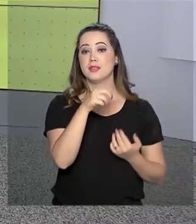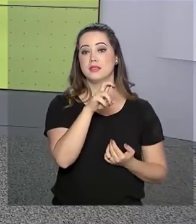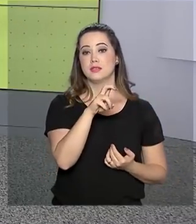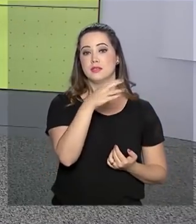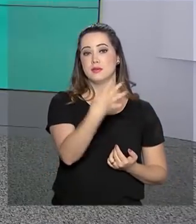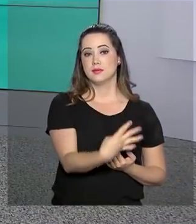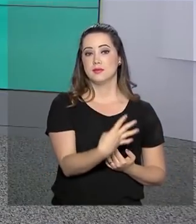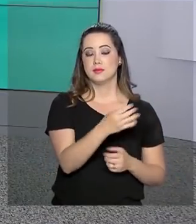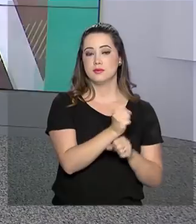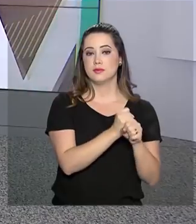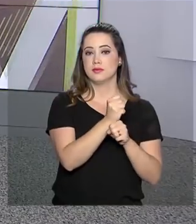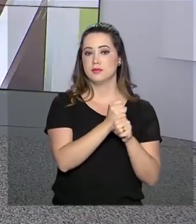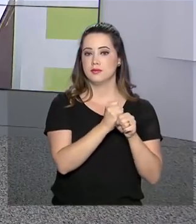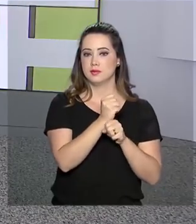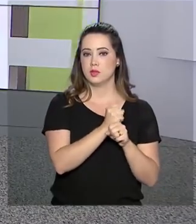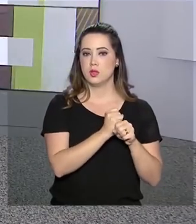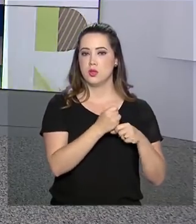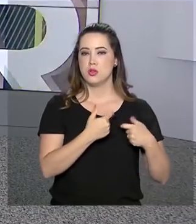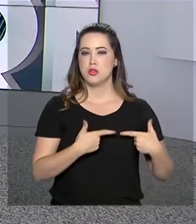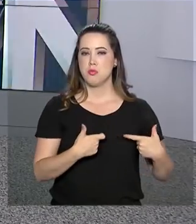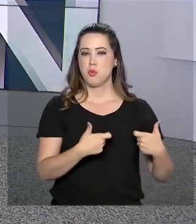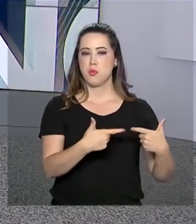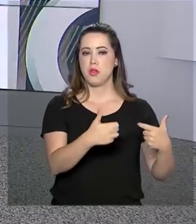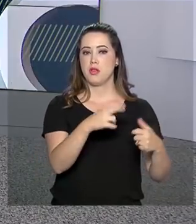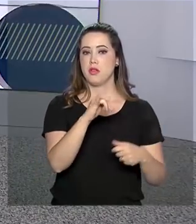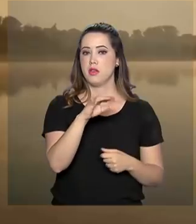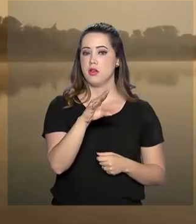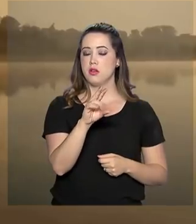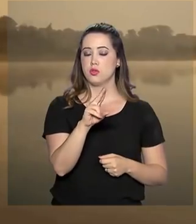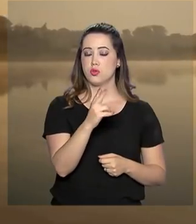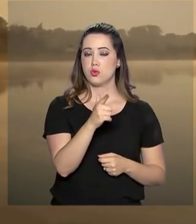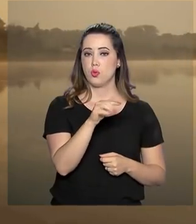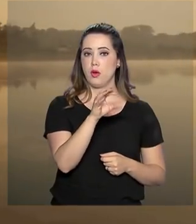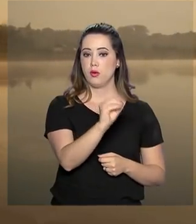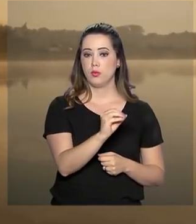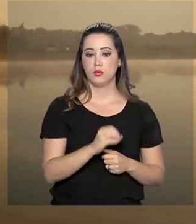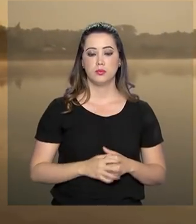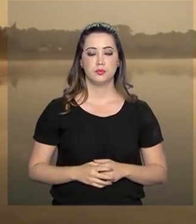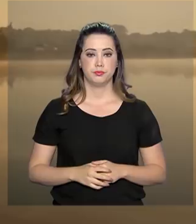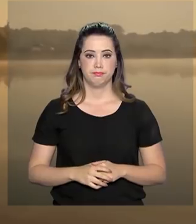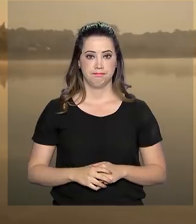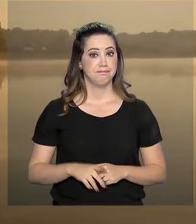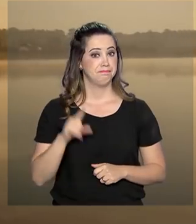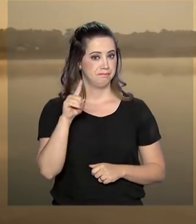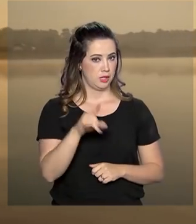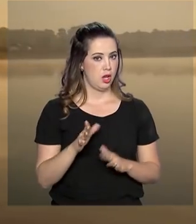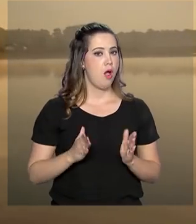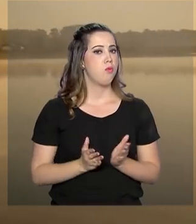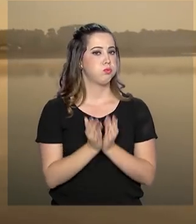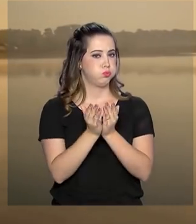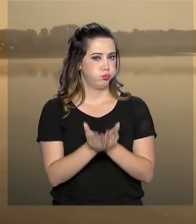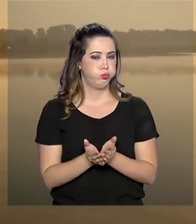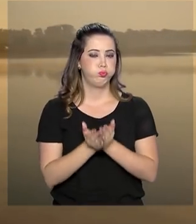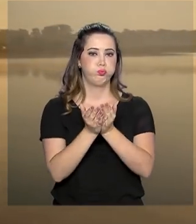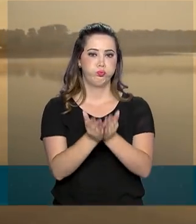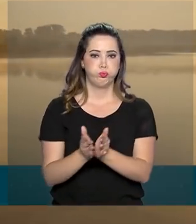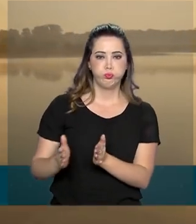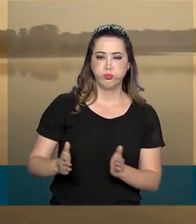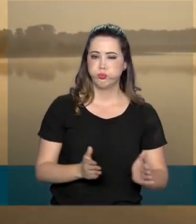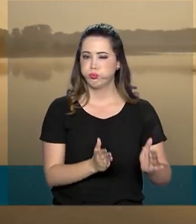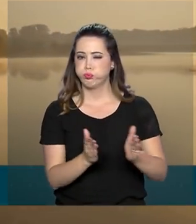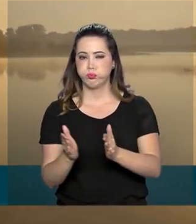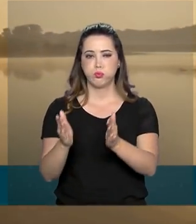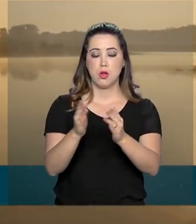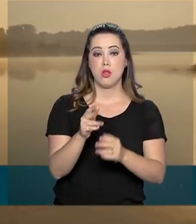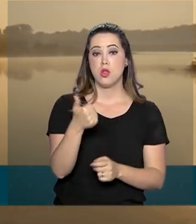154 anos da Batalha do Riachuelo. A Batalha Naval do Riachuelo ocorreu em 11 de